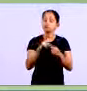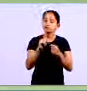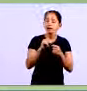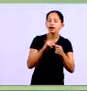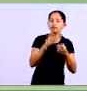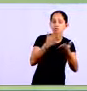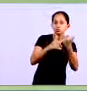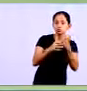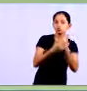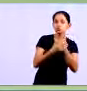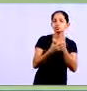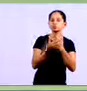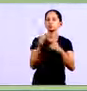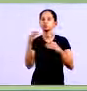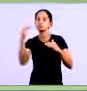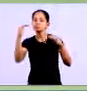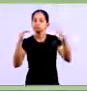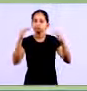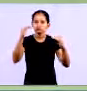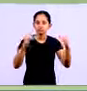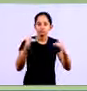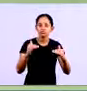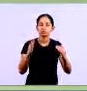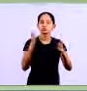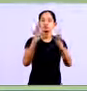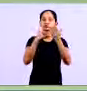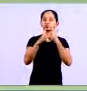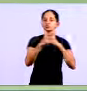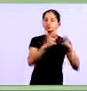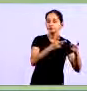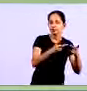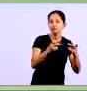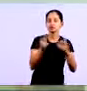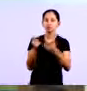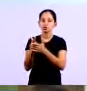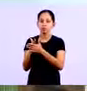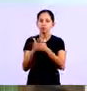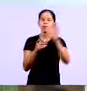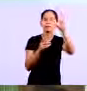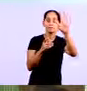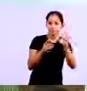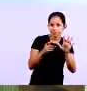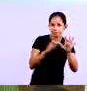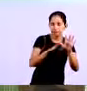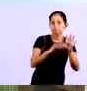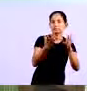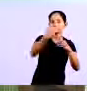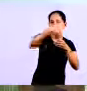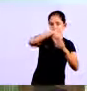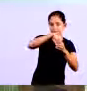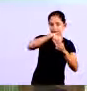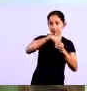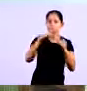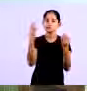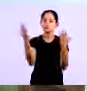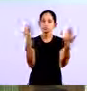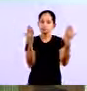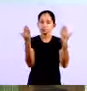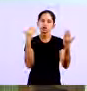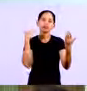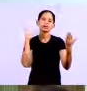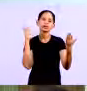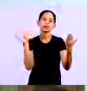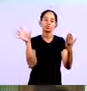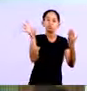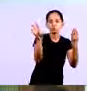lançamentos aí você vai ter que casar os lançamentos do banco com seus lançamentos lá mas é uma coisa muito simples de fazer você fazendo os lançamentos no sistema automaticamente você já está fazendo a conciliação